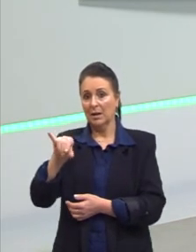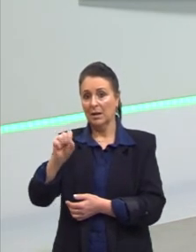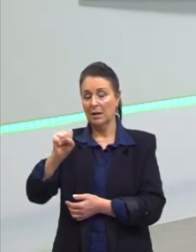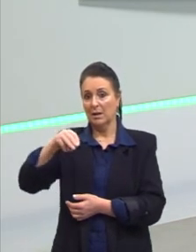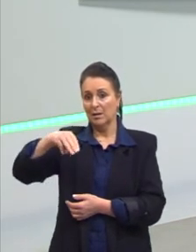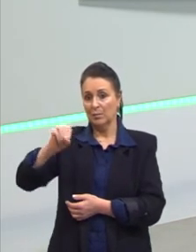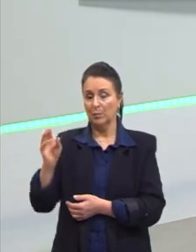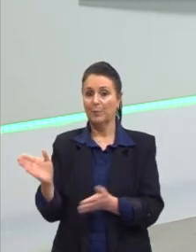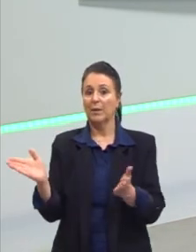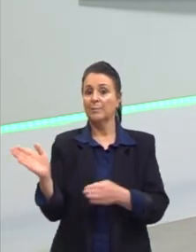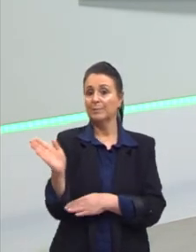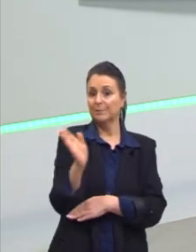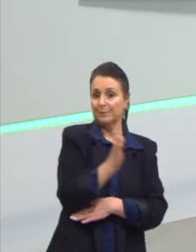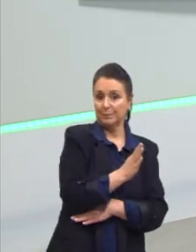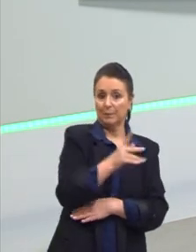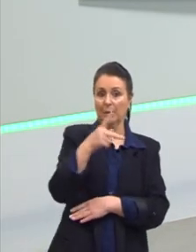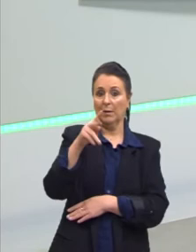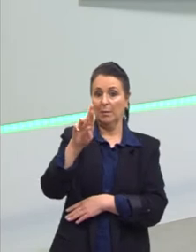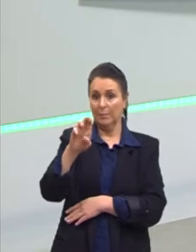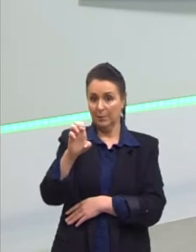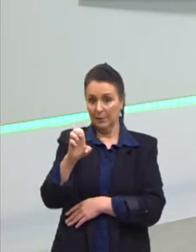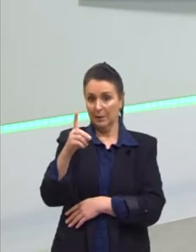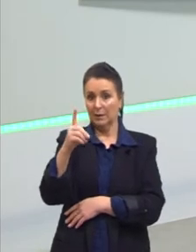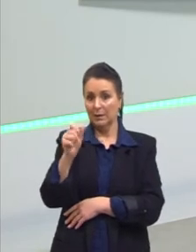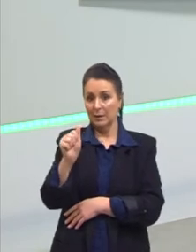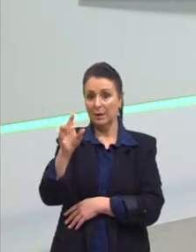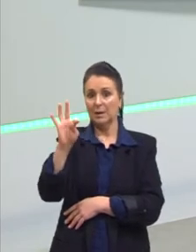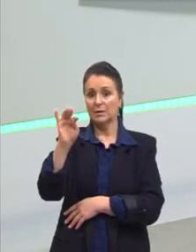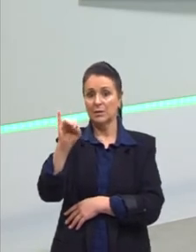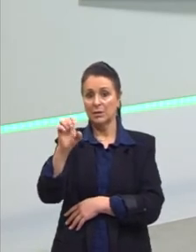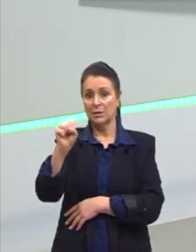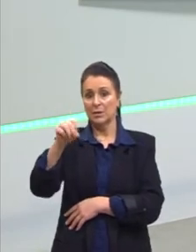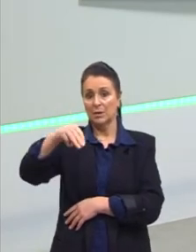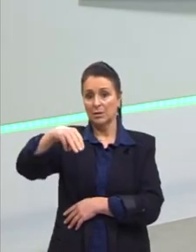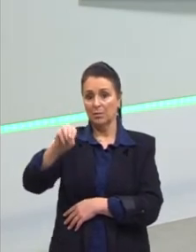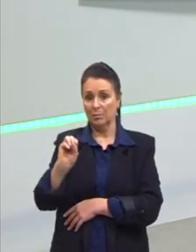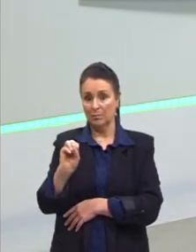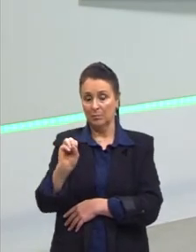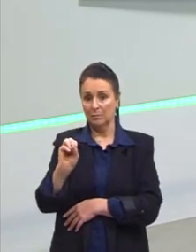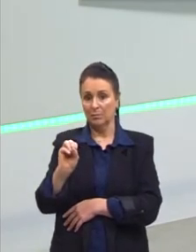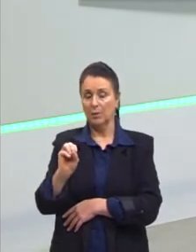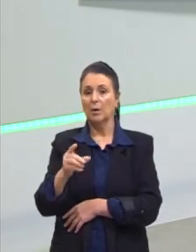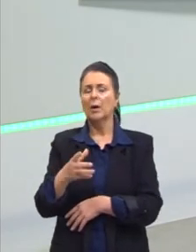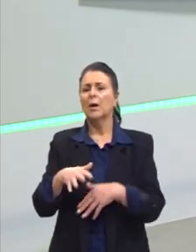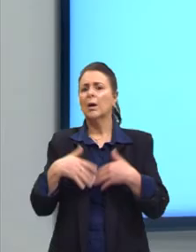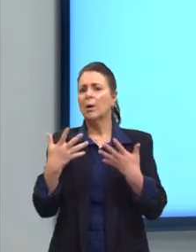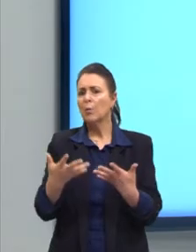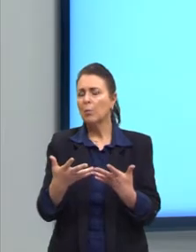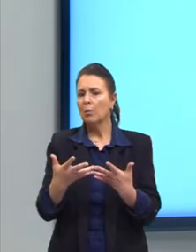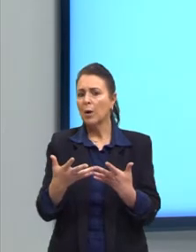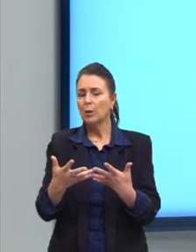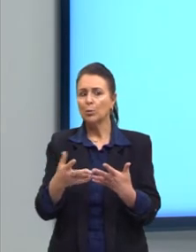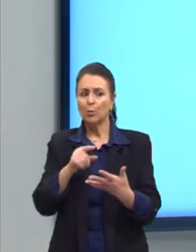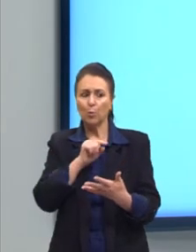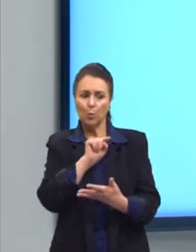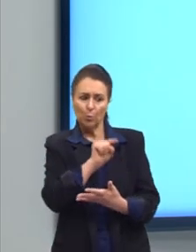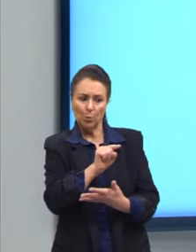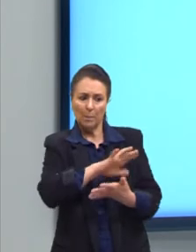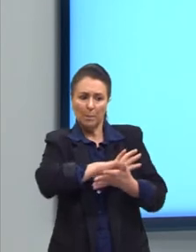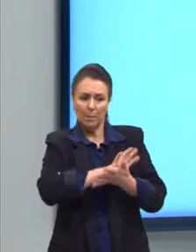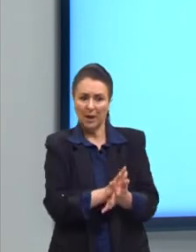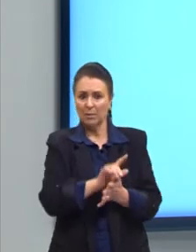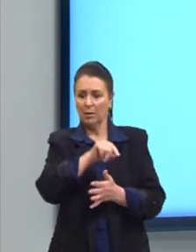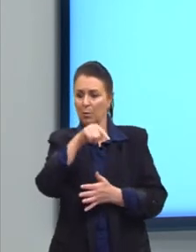Predatismo. Predatismo é bem comum, a gente ouve bastante falar. Que é quando o indivíduo mata o outro para